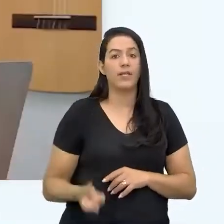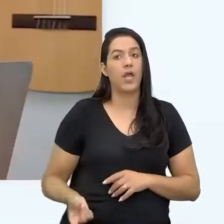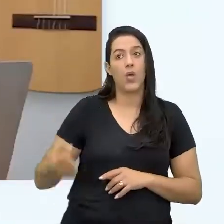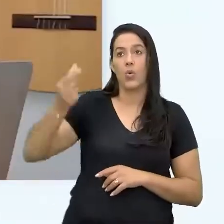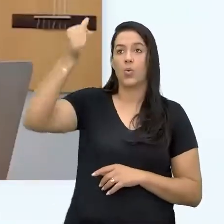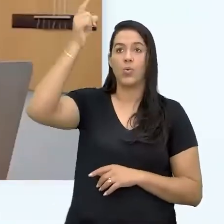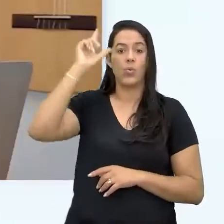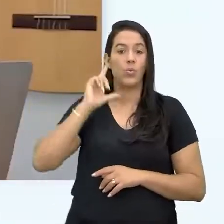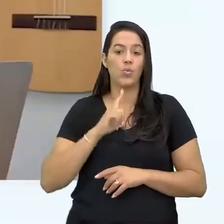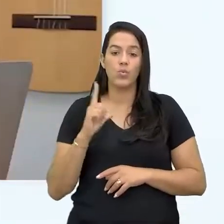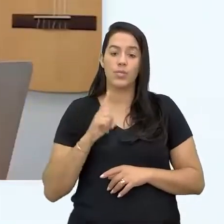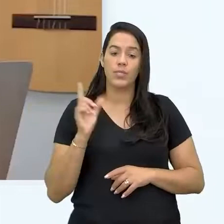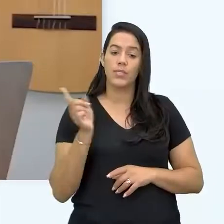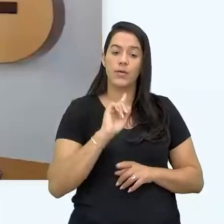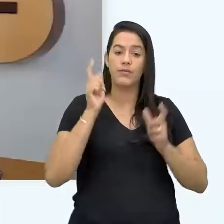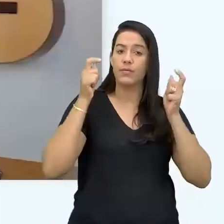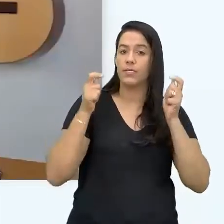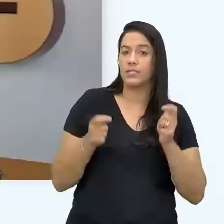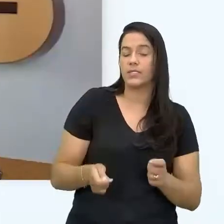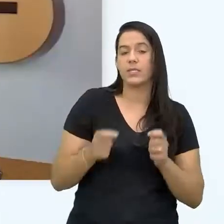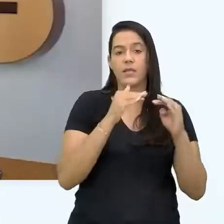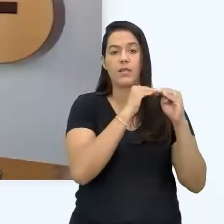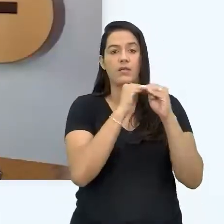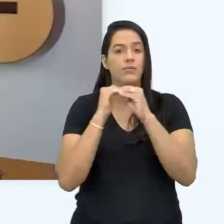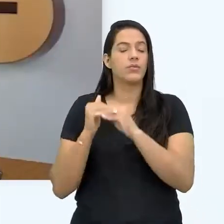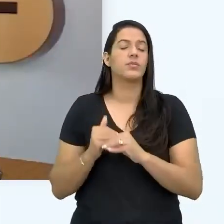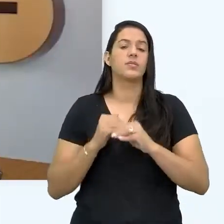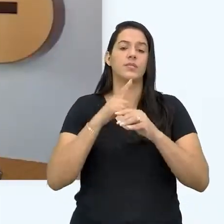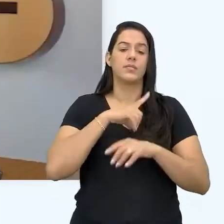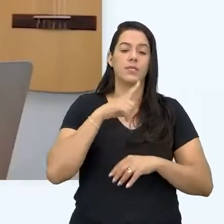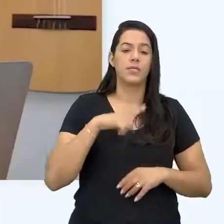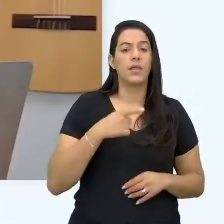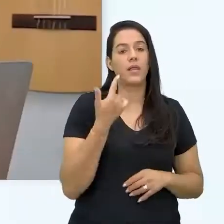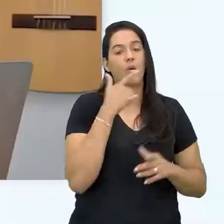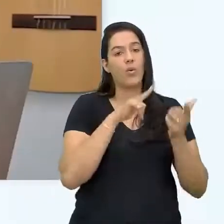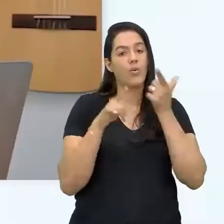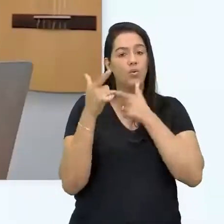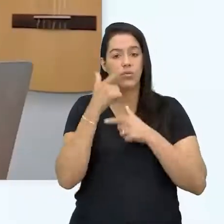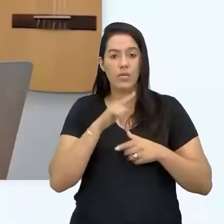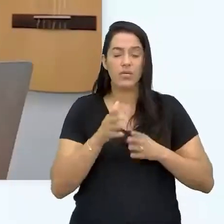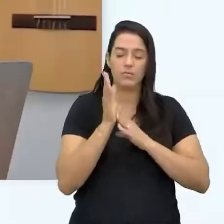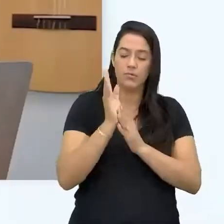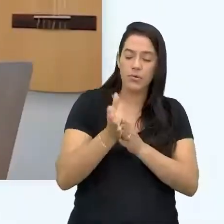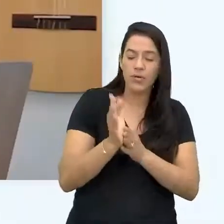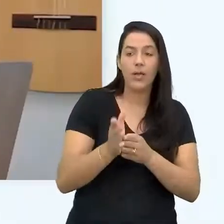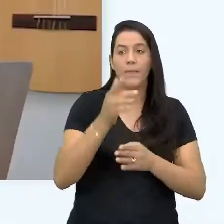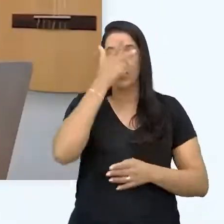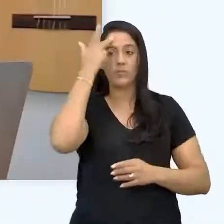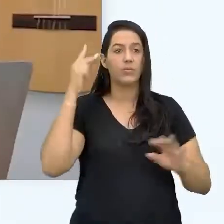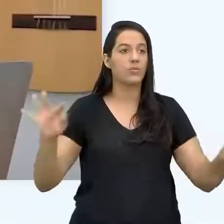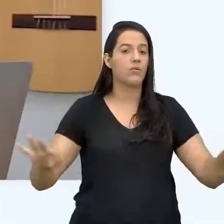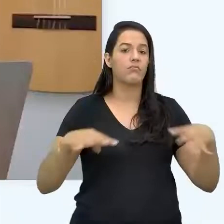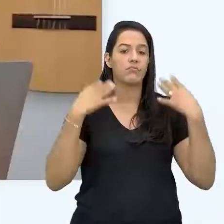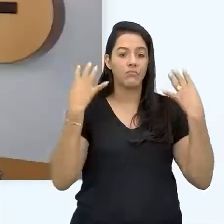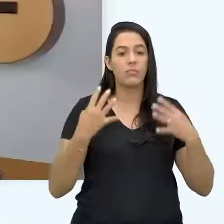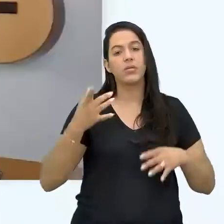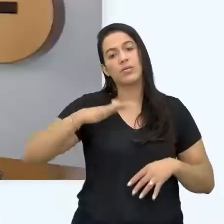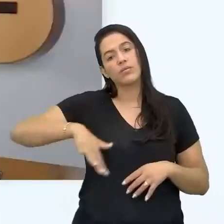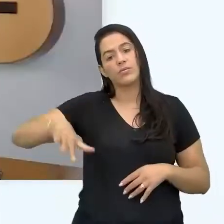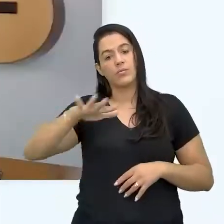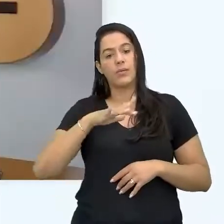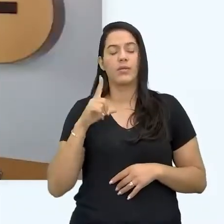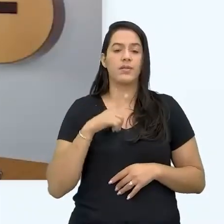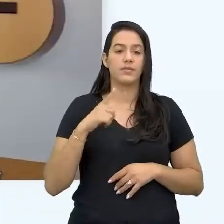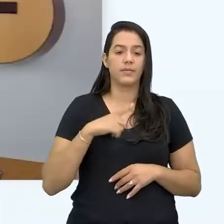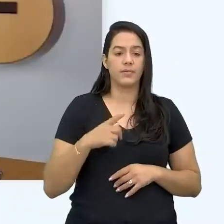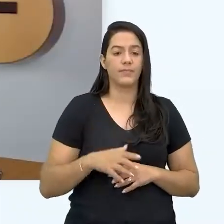isso vai criar consistência. A partir do branding pessoal, a pessoa consegue criar um caminho, ser reconhecida em alguma área. O